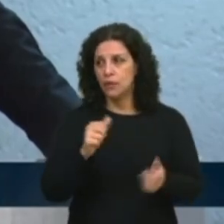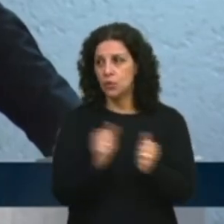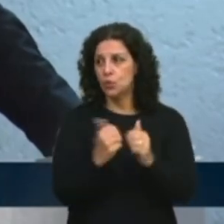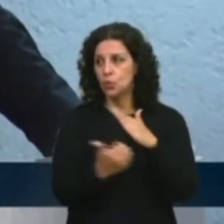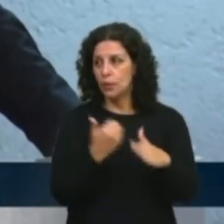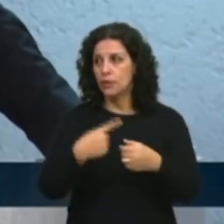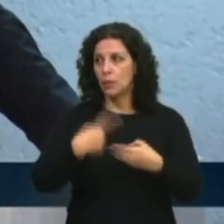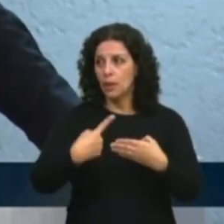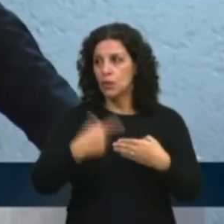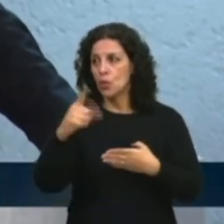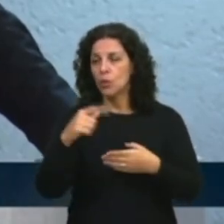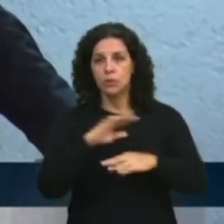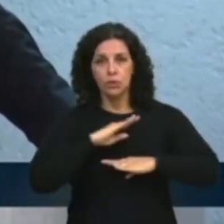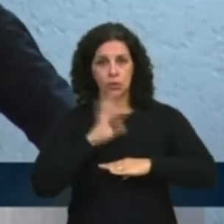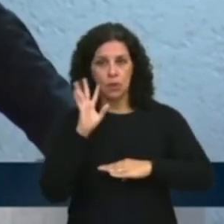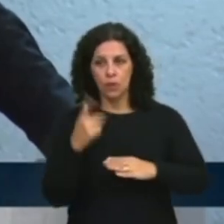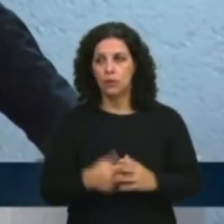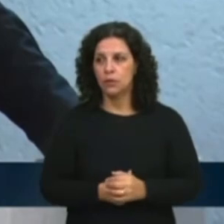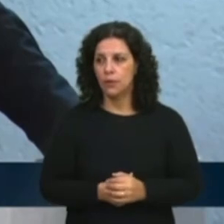concessionárias ou outras situações,